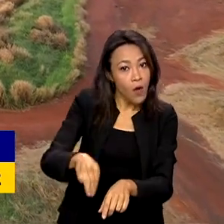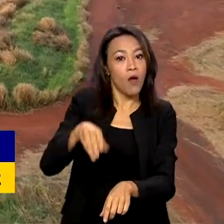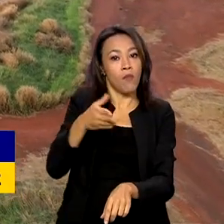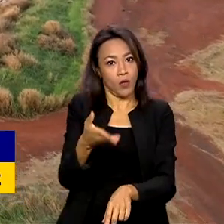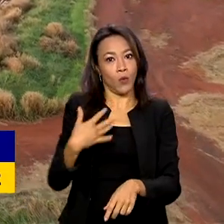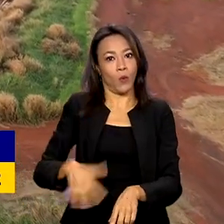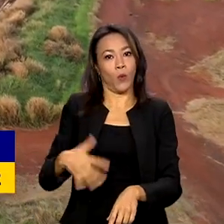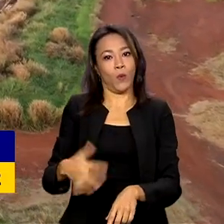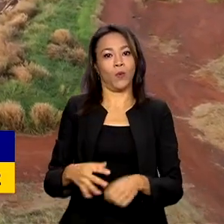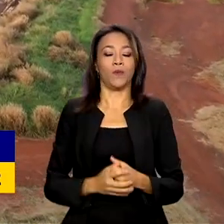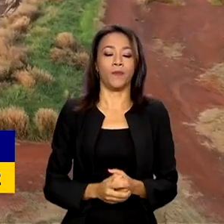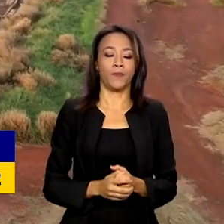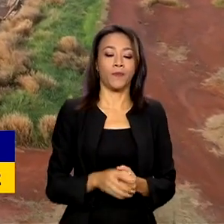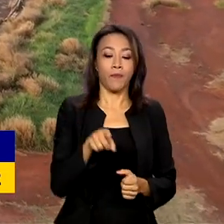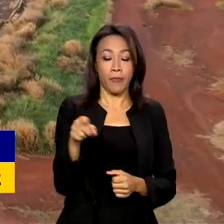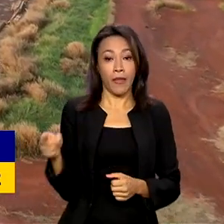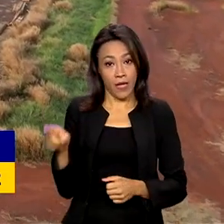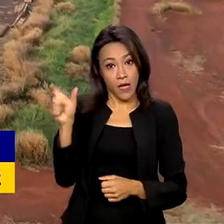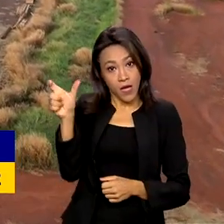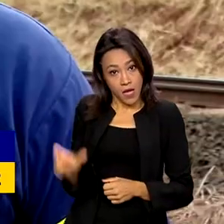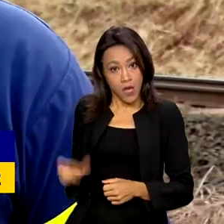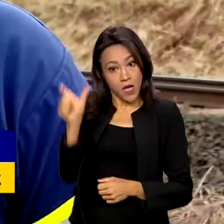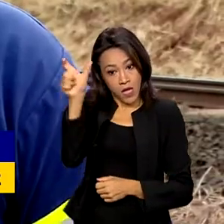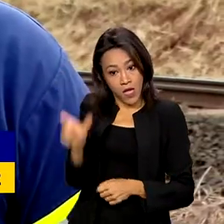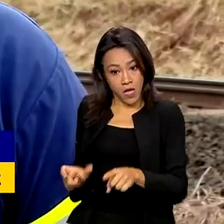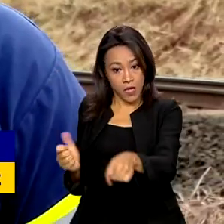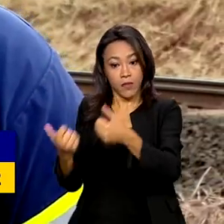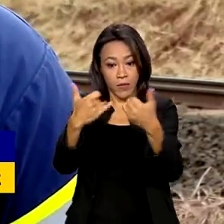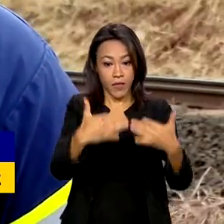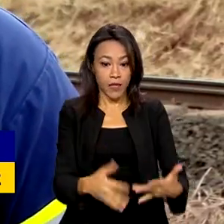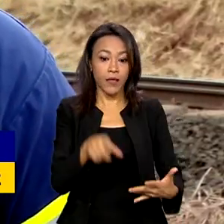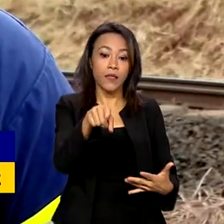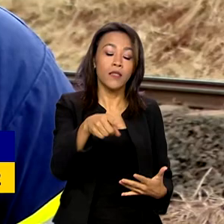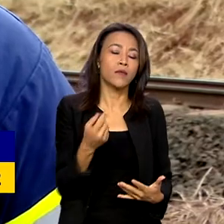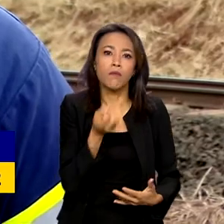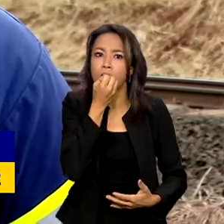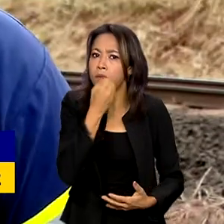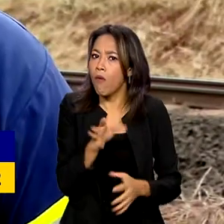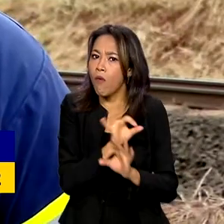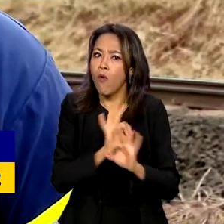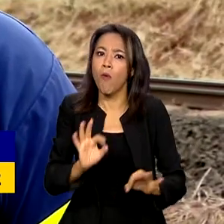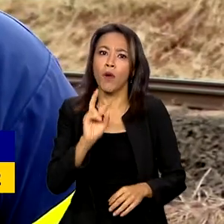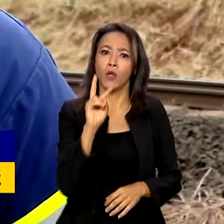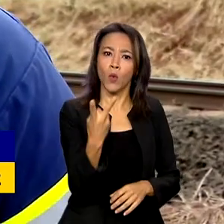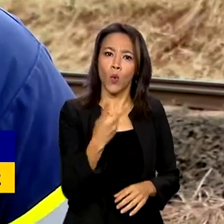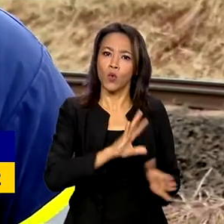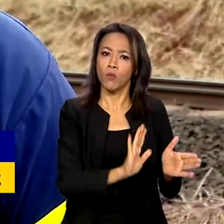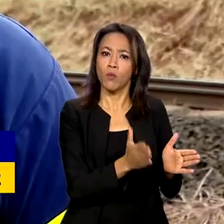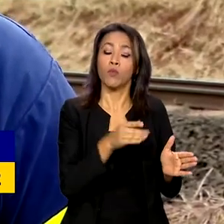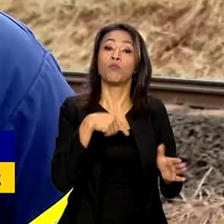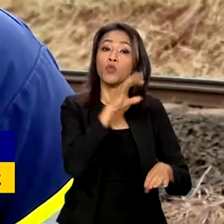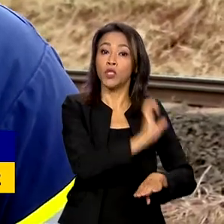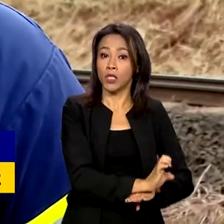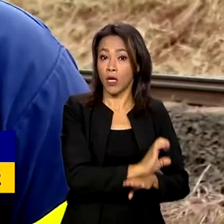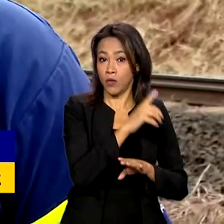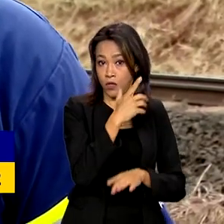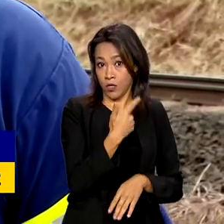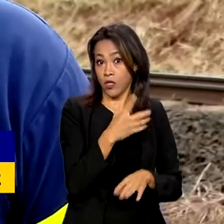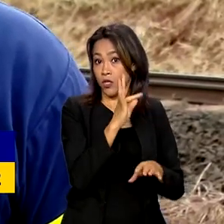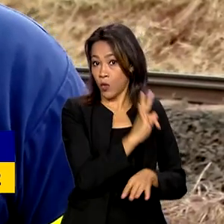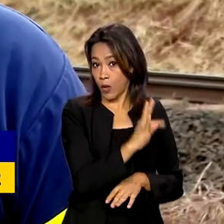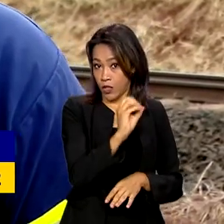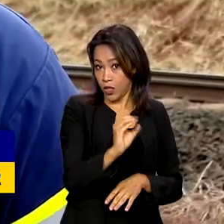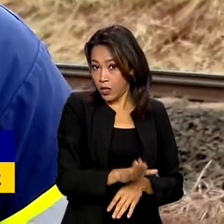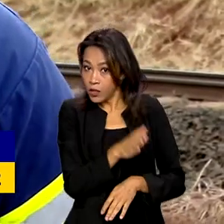A gente traz uma solução logística competitiva pra dois grandes produtores do agronegócio do país, que o estado do Tocantins e o estado de Goiás,